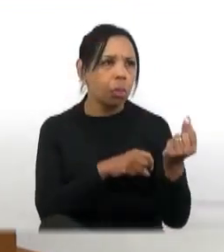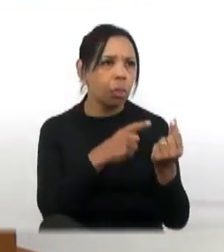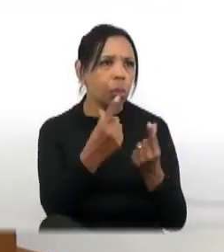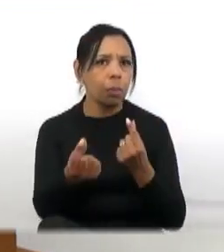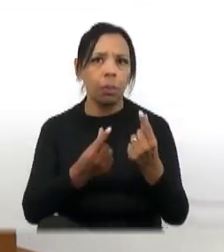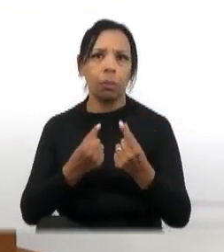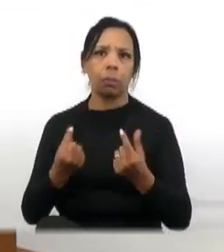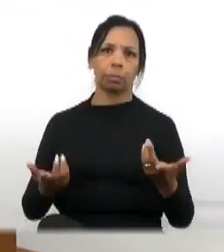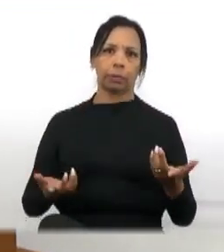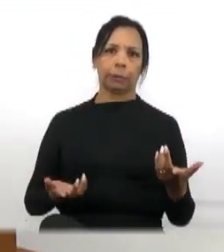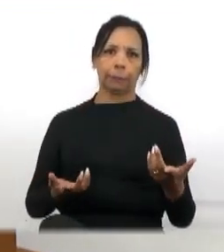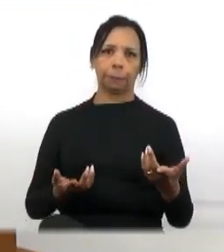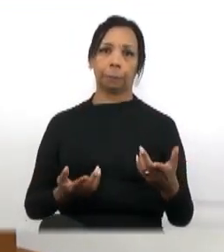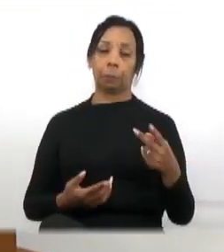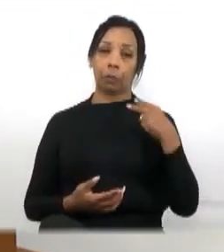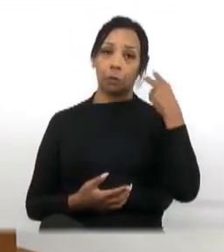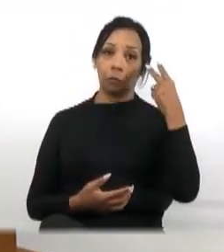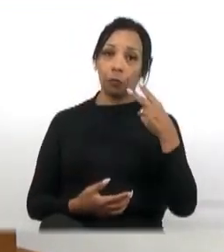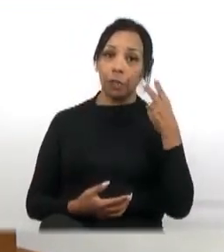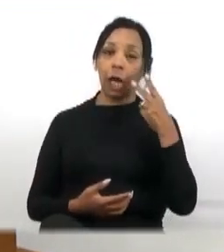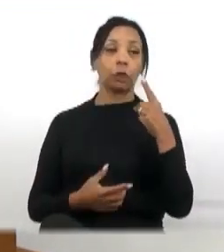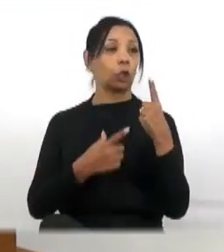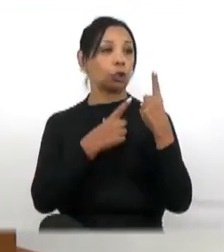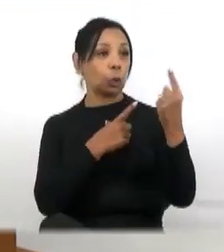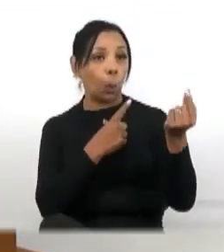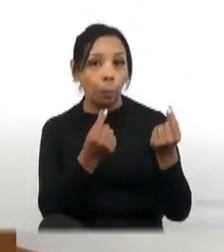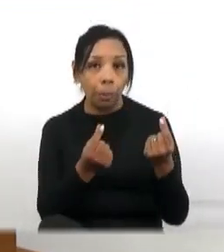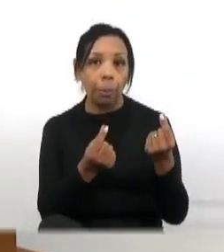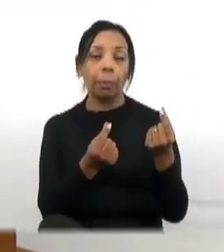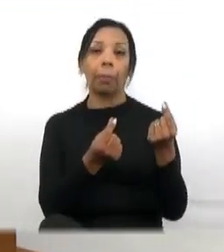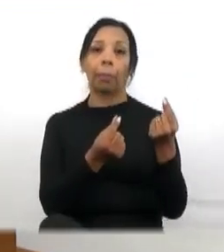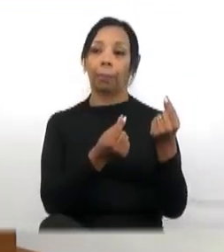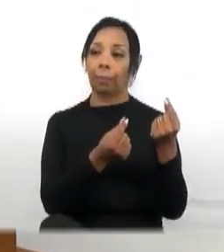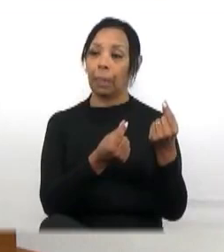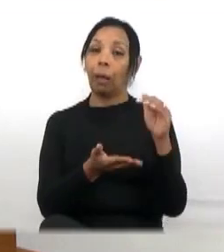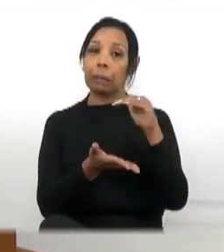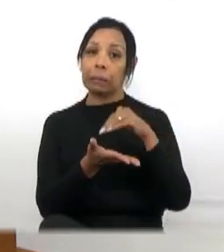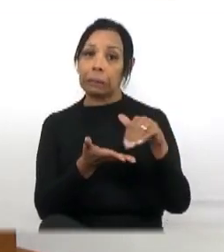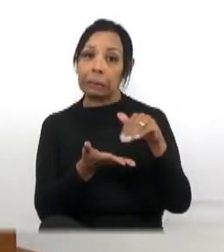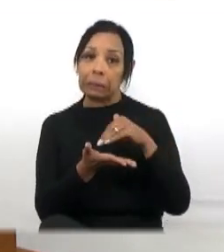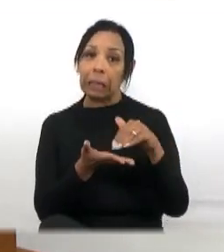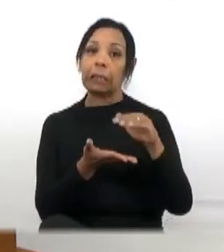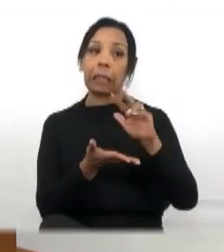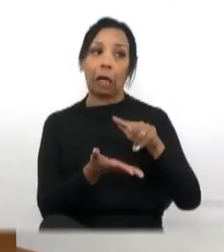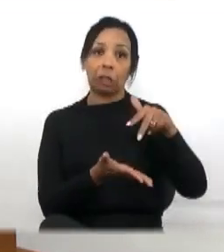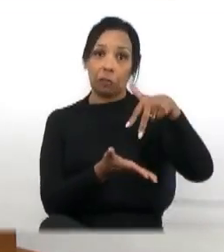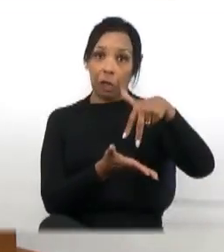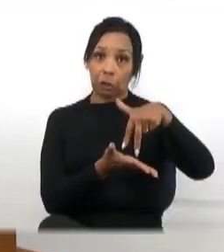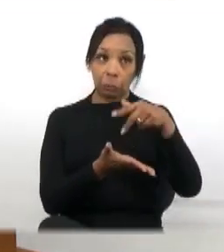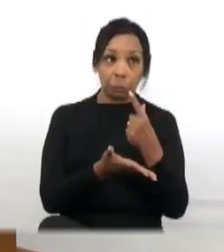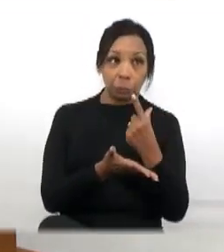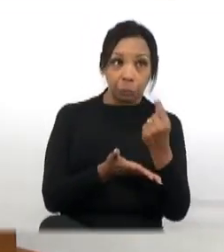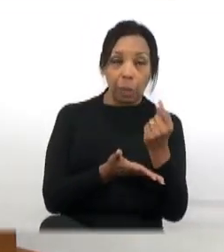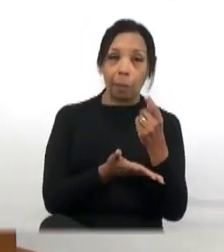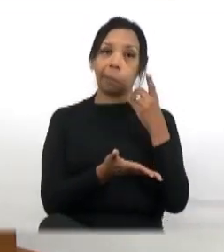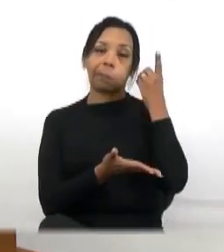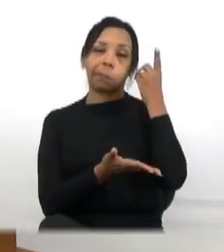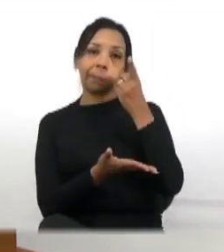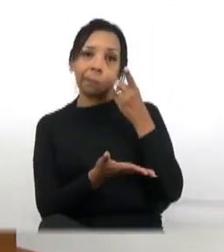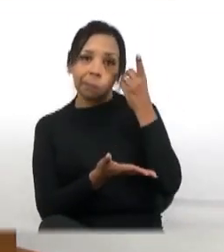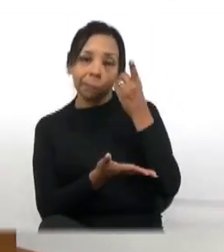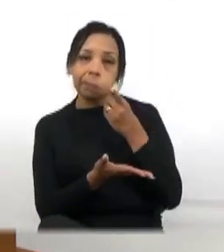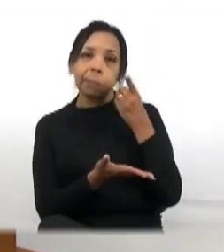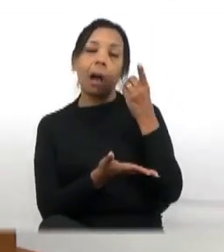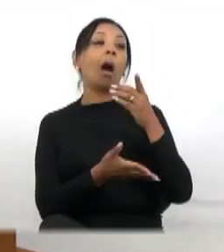Some vereador que foi na inauguração, some secretário que estava lá, some deputado falando que foi ele que